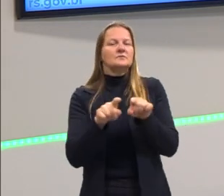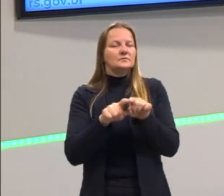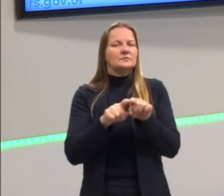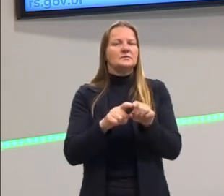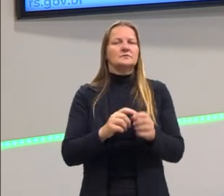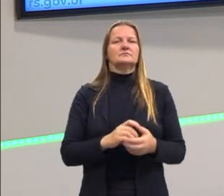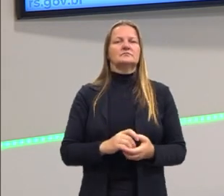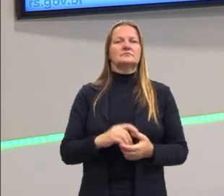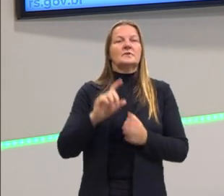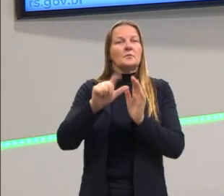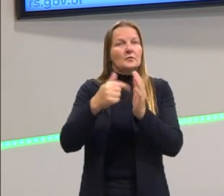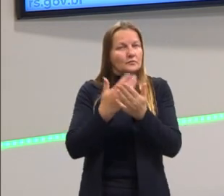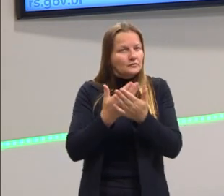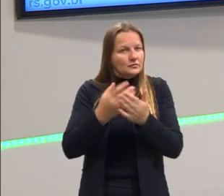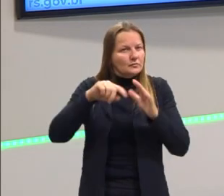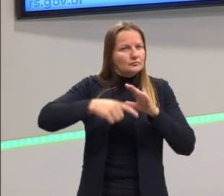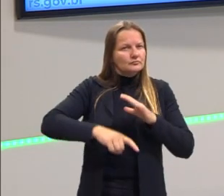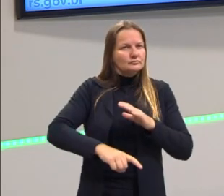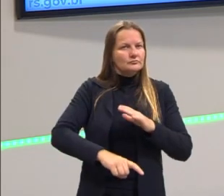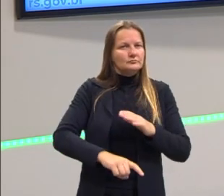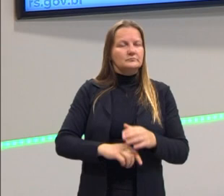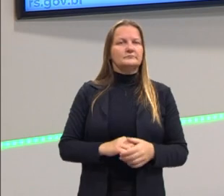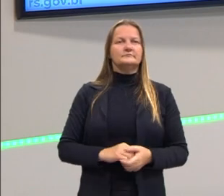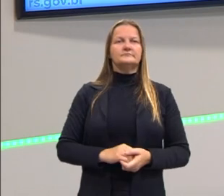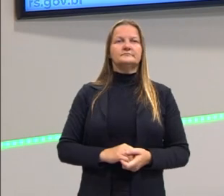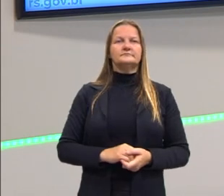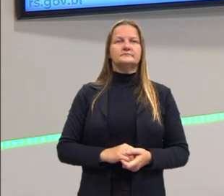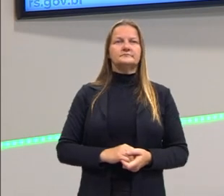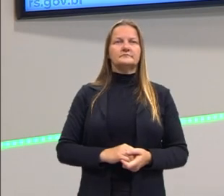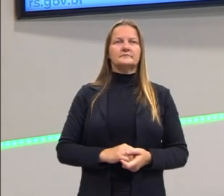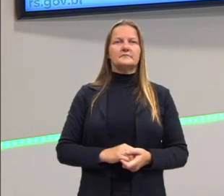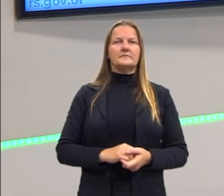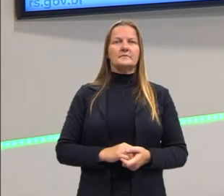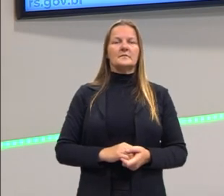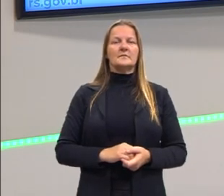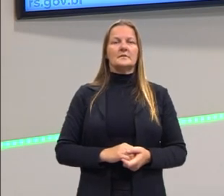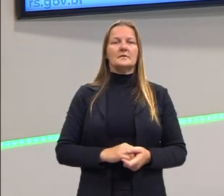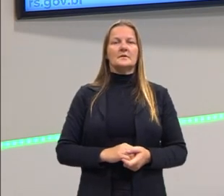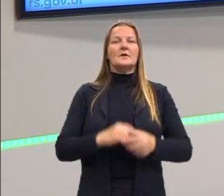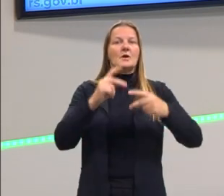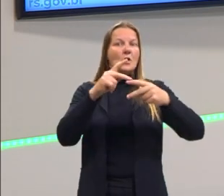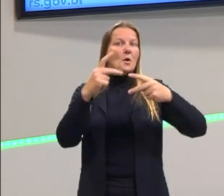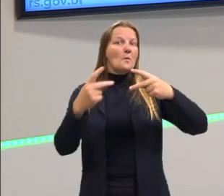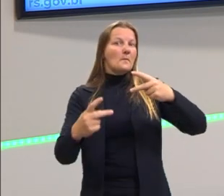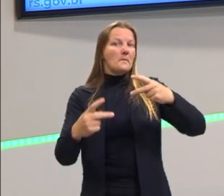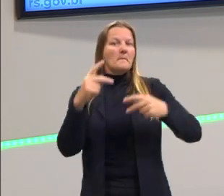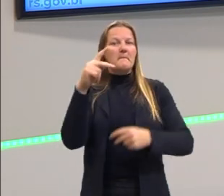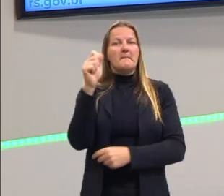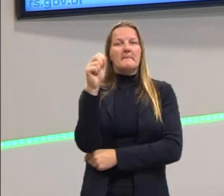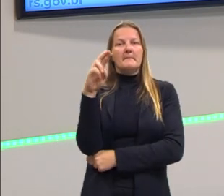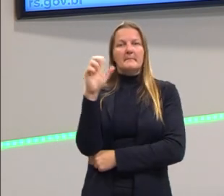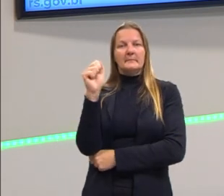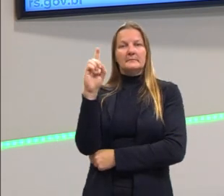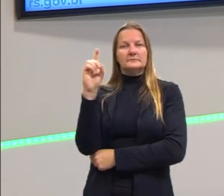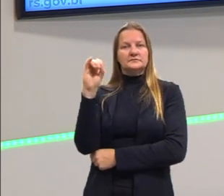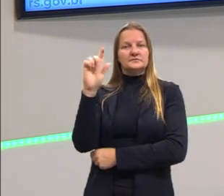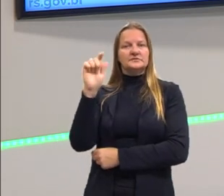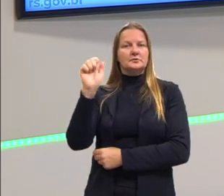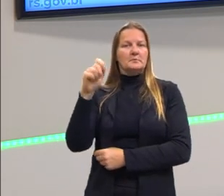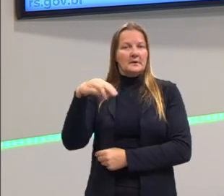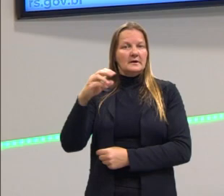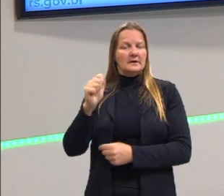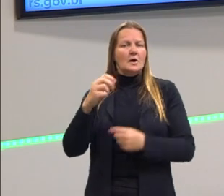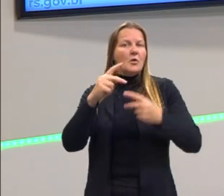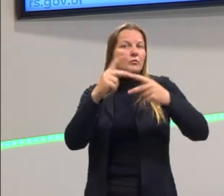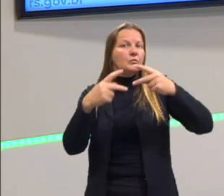na sequência. Bom, diante disso, nesse paradigma, são os paradigmas que resolvem o problema por um